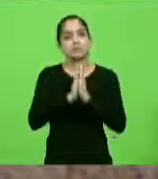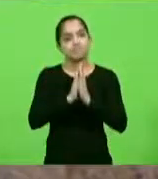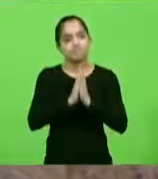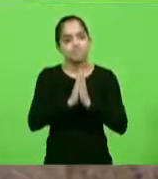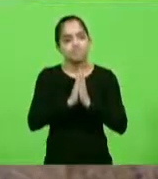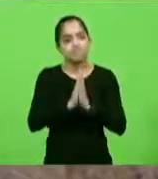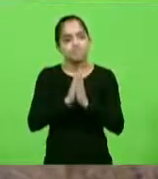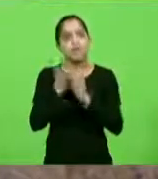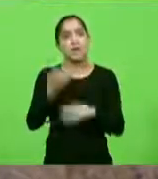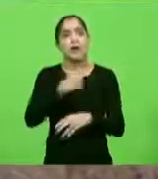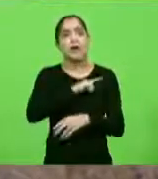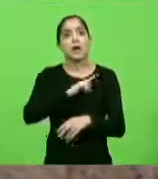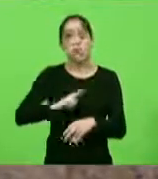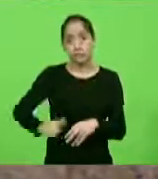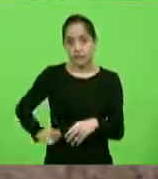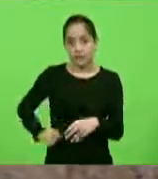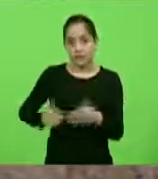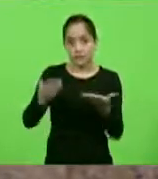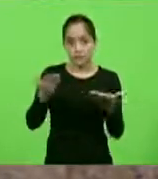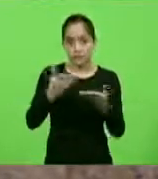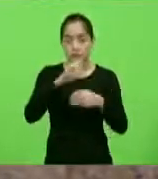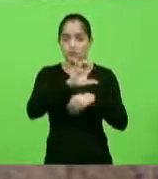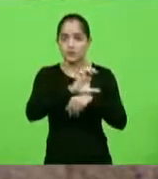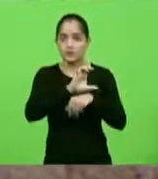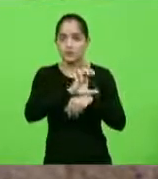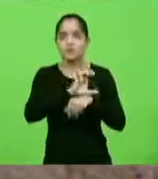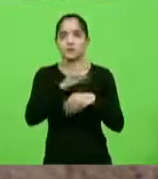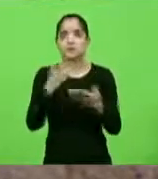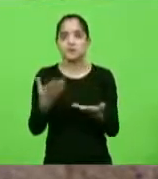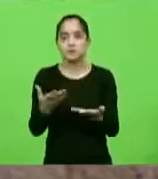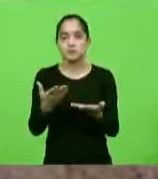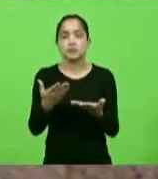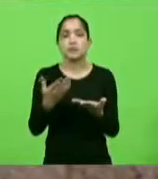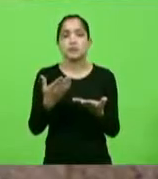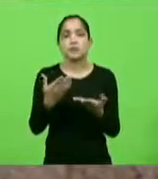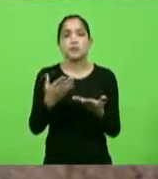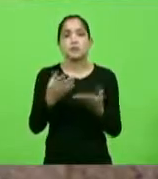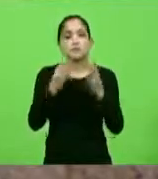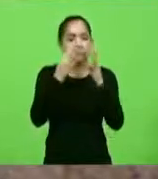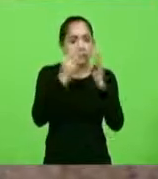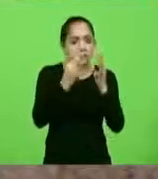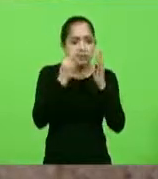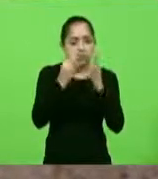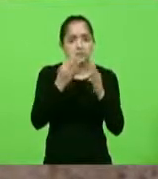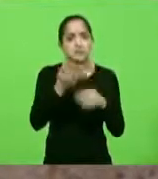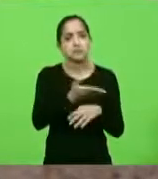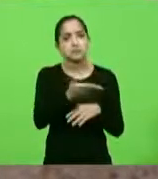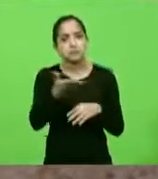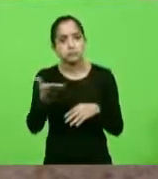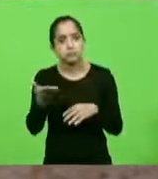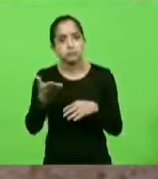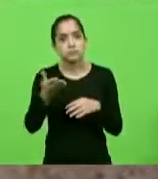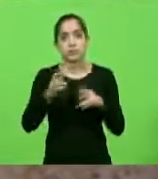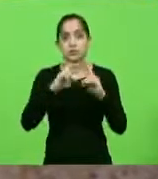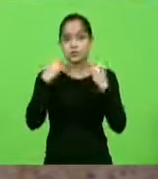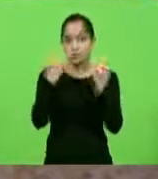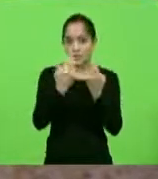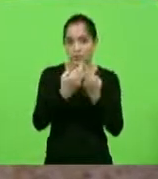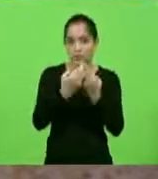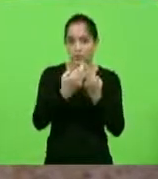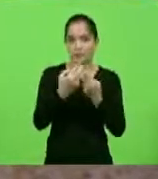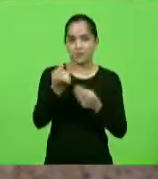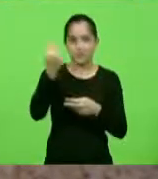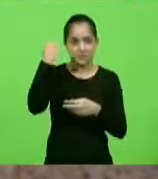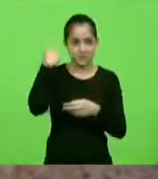à governadora em exercício do Estado de Santa Catarina para que ouçam o setor. Haveria, em tese, uma reunião semana